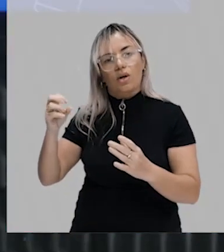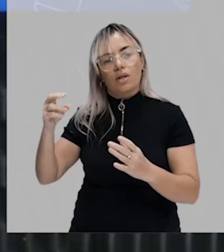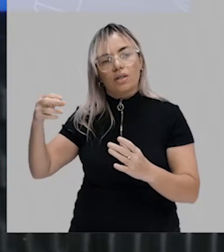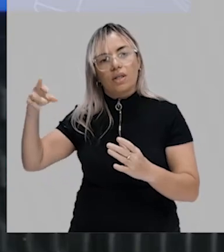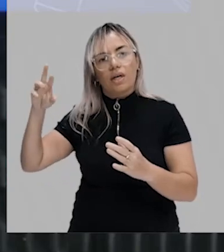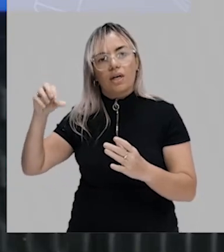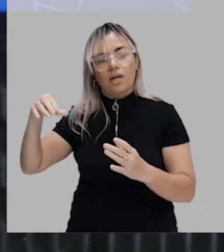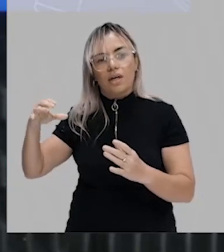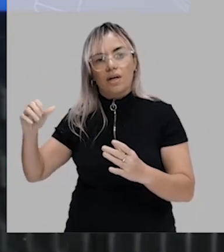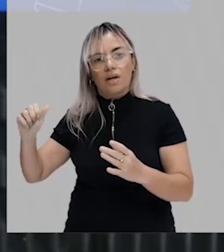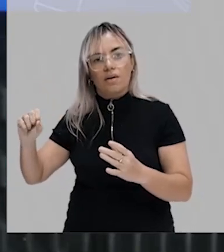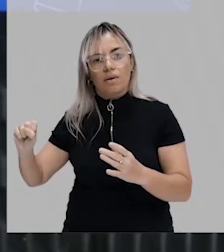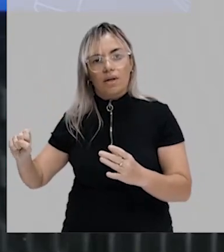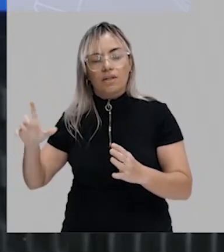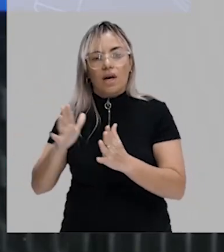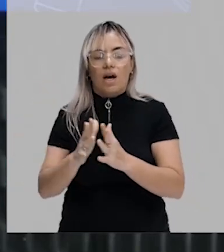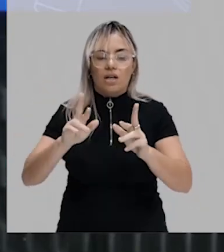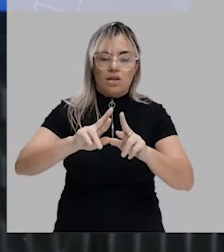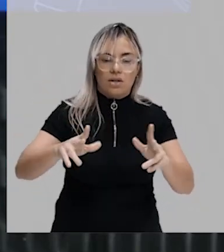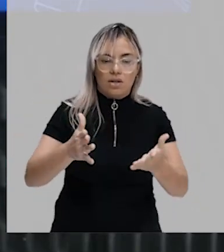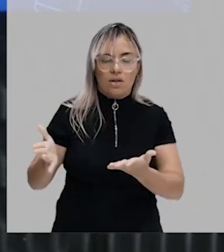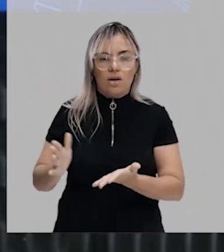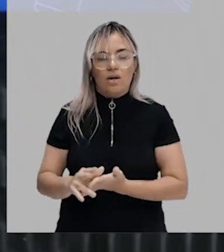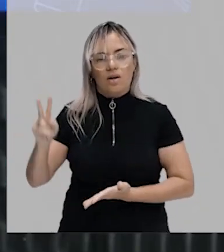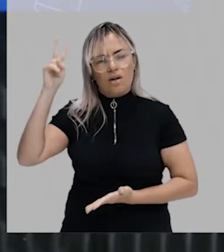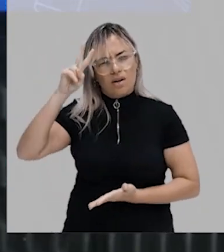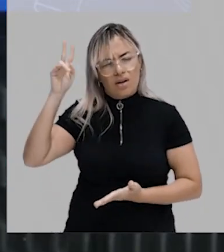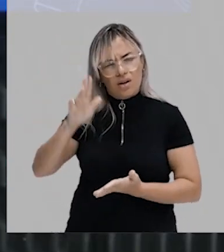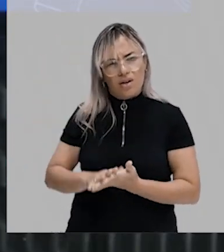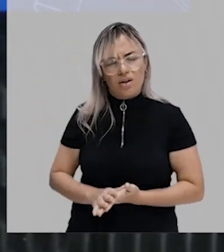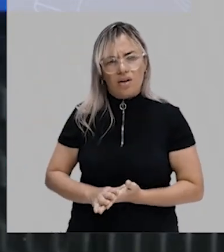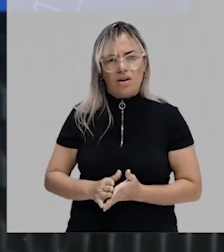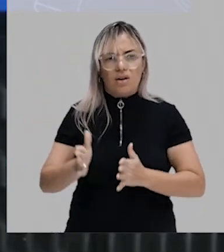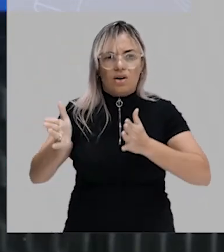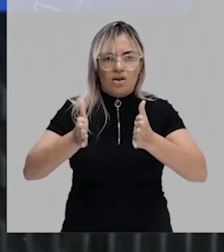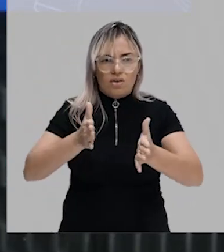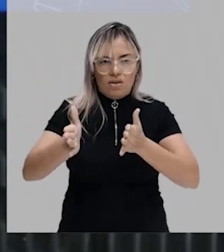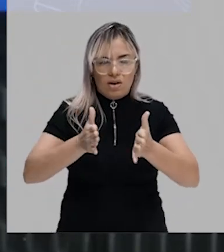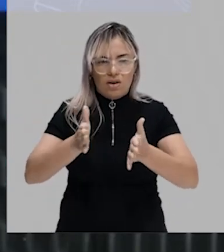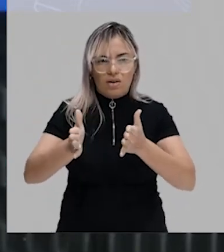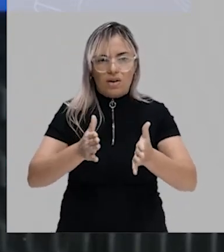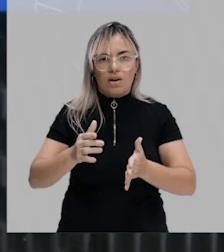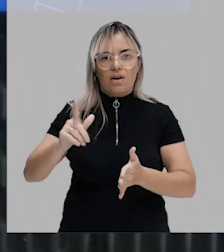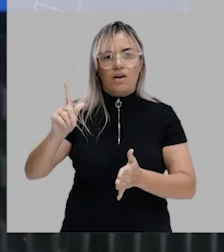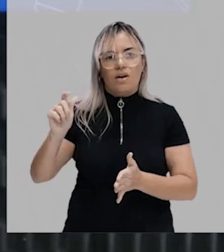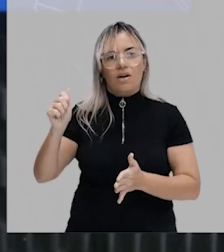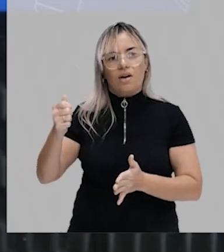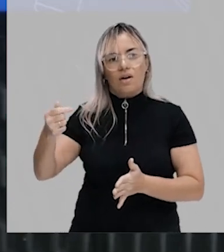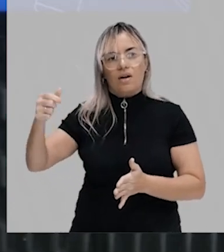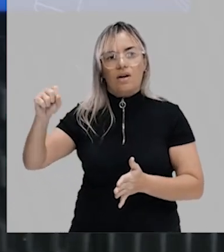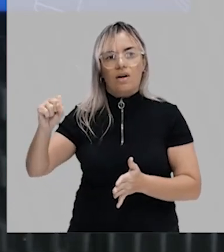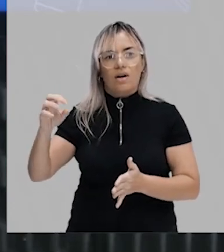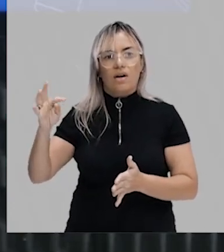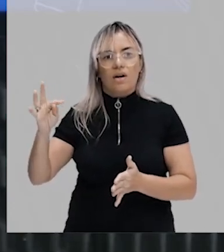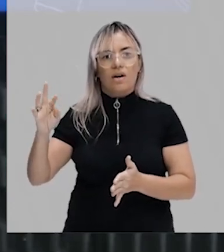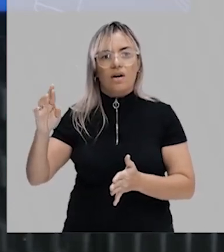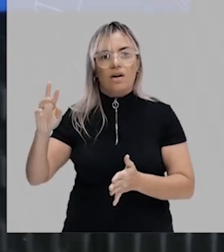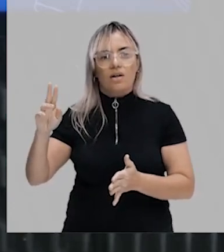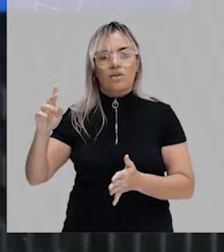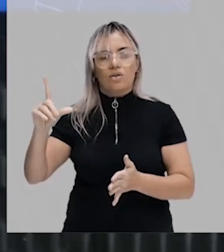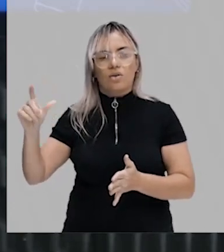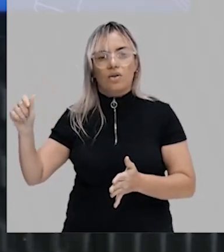melhor. Lembra que quando ocorria a fase de gástrola, o embrião, ele